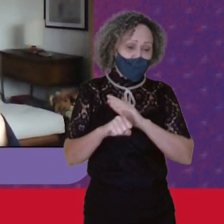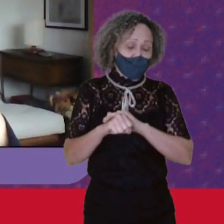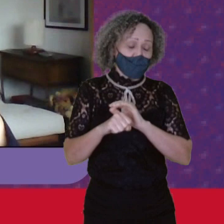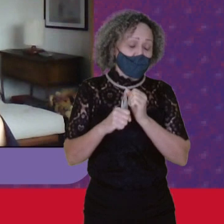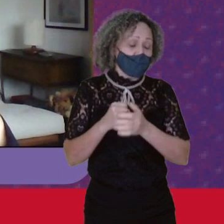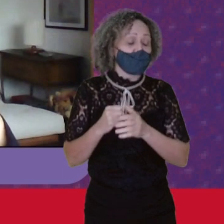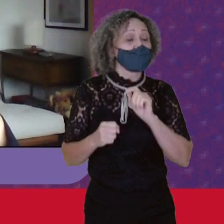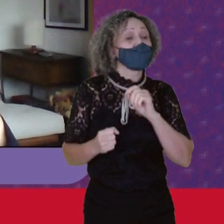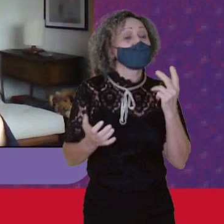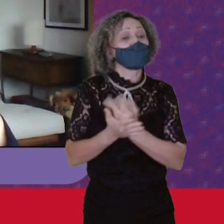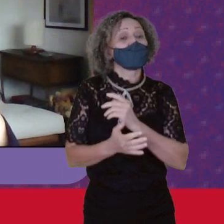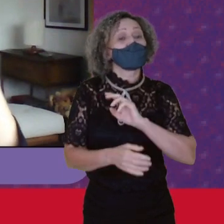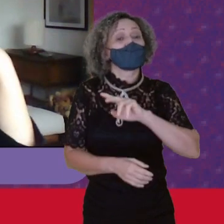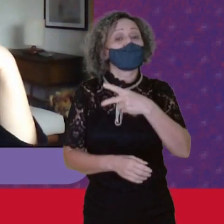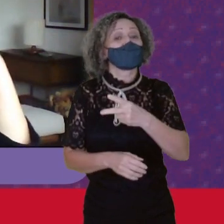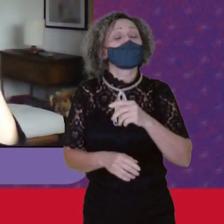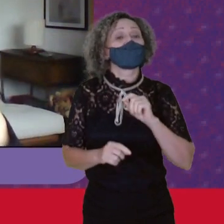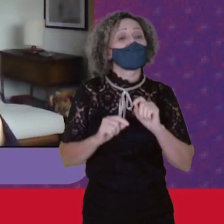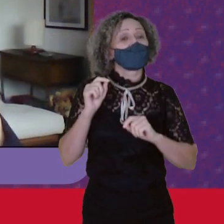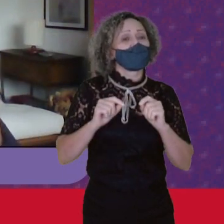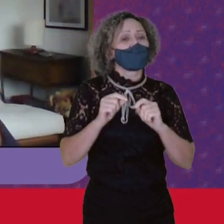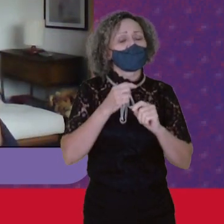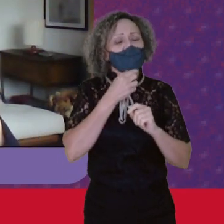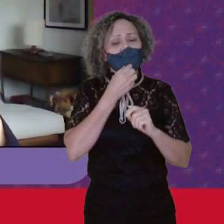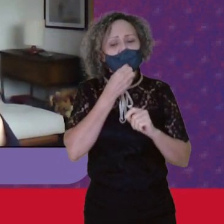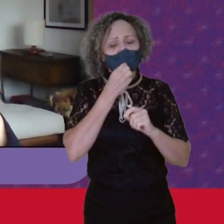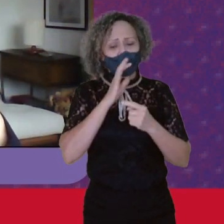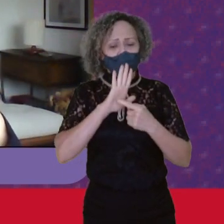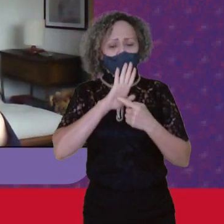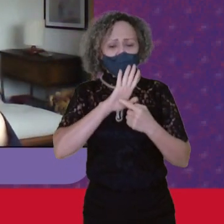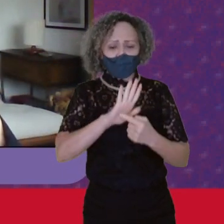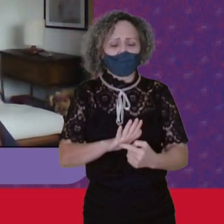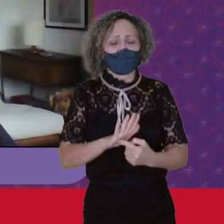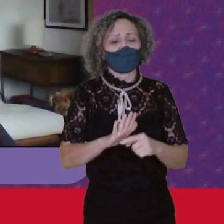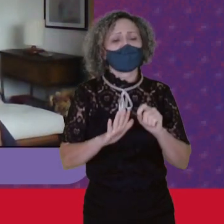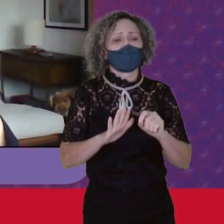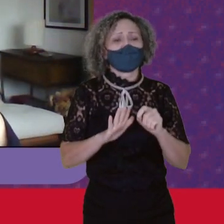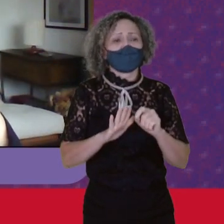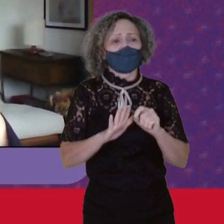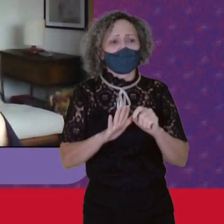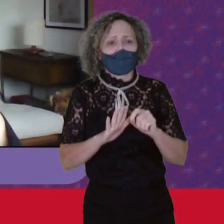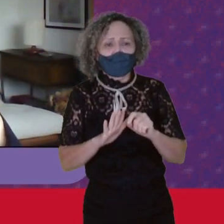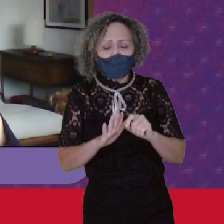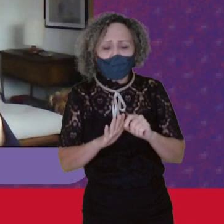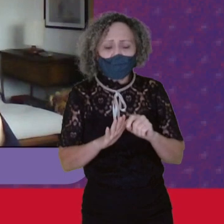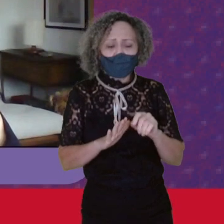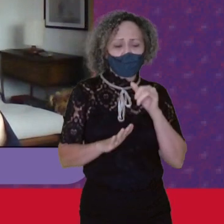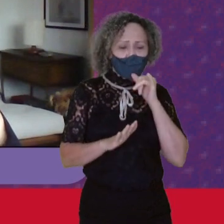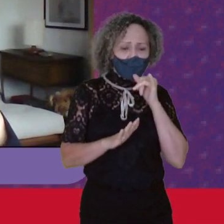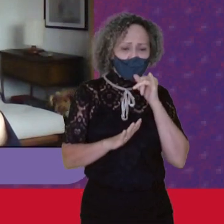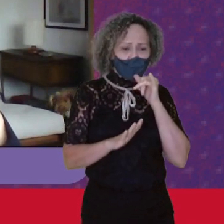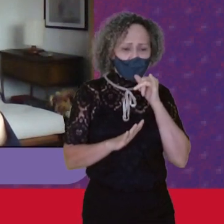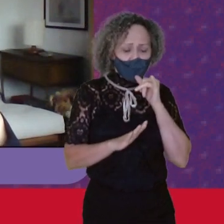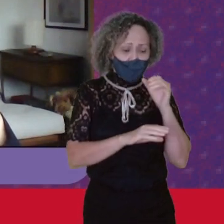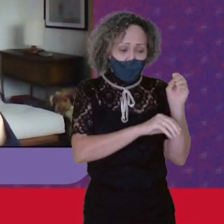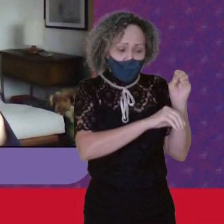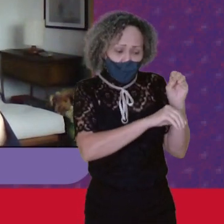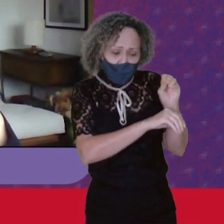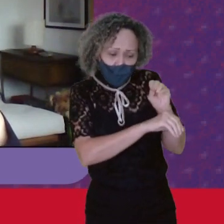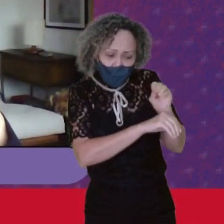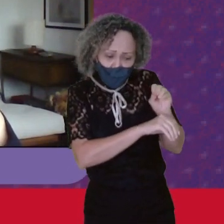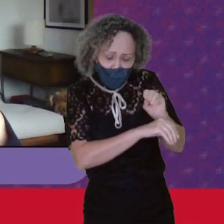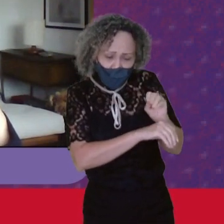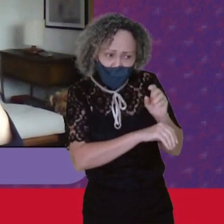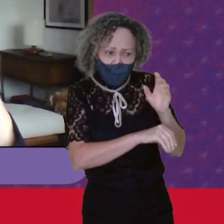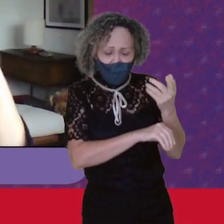dimensão Que era Que foi historicamente Negligenciada Que é o cuidado Com a família E